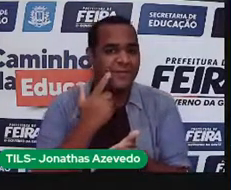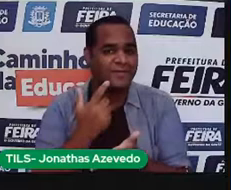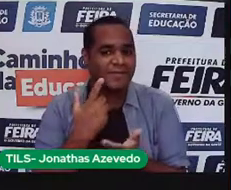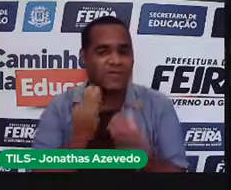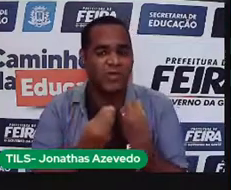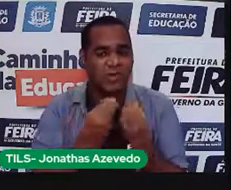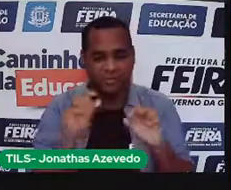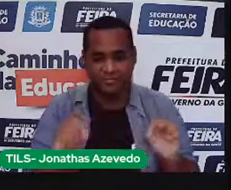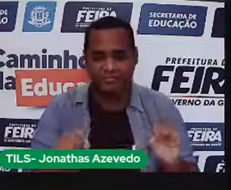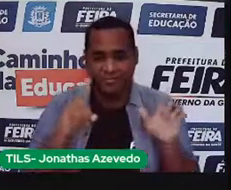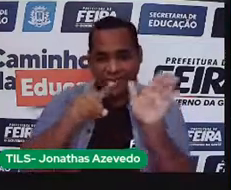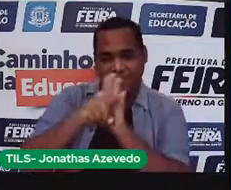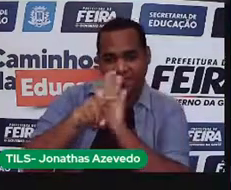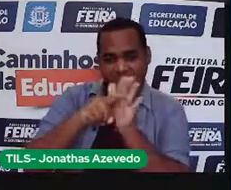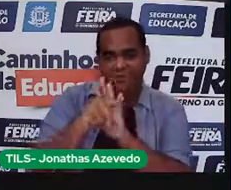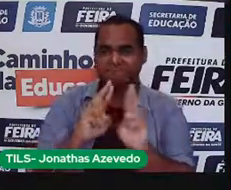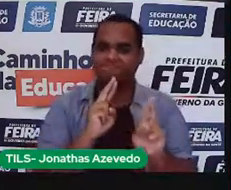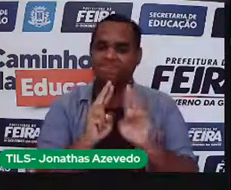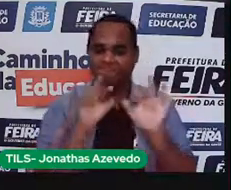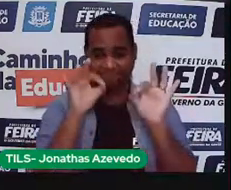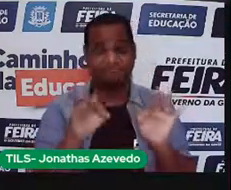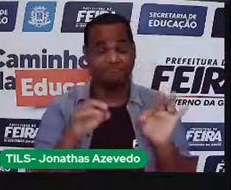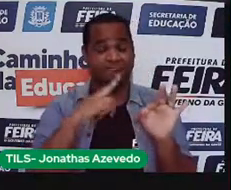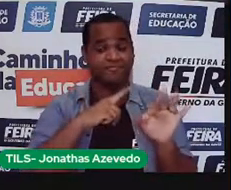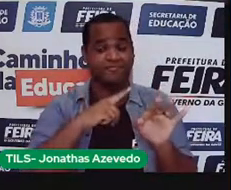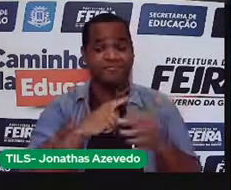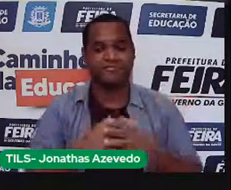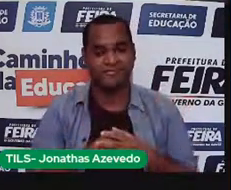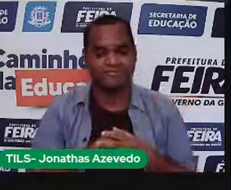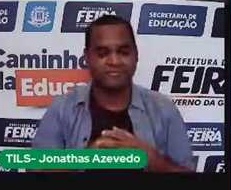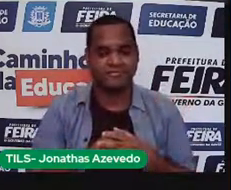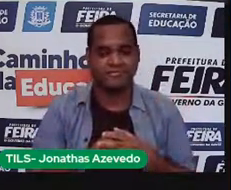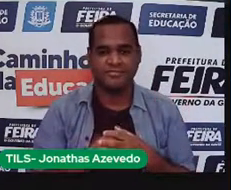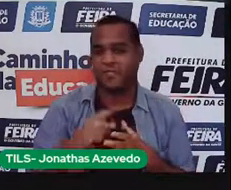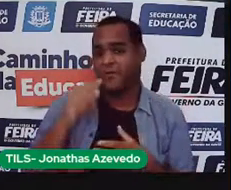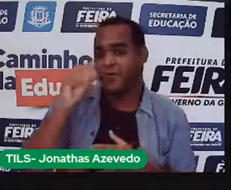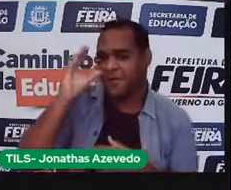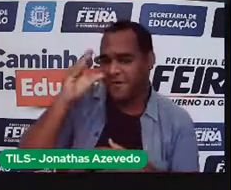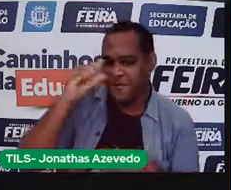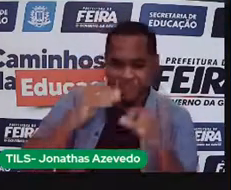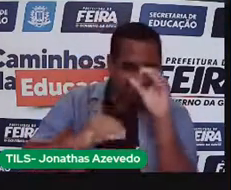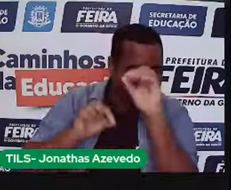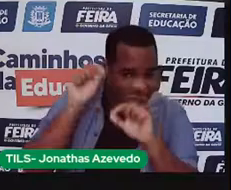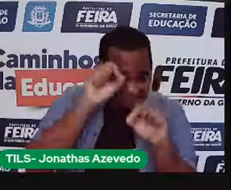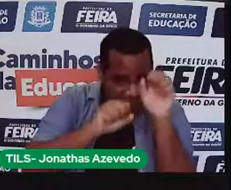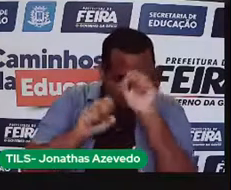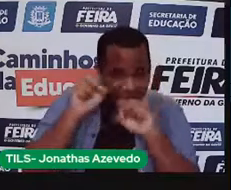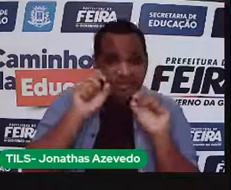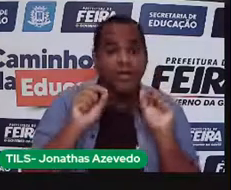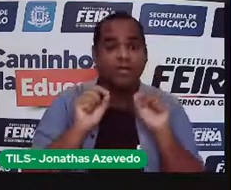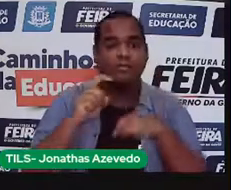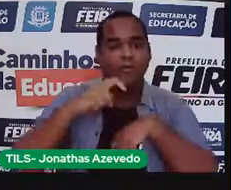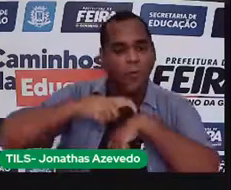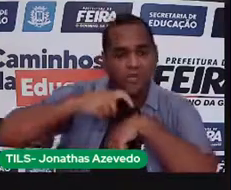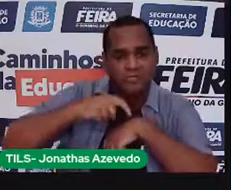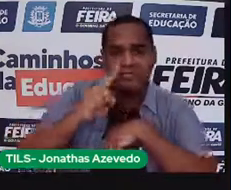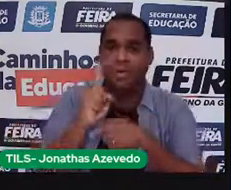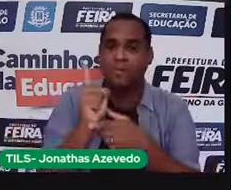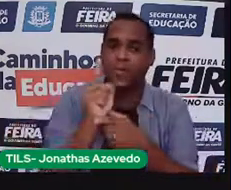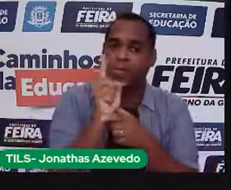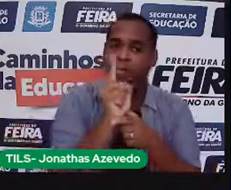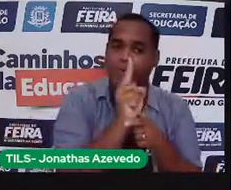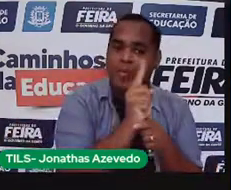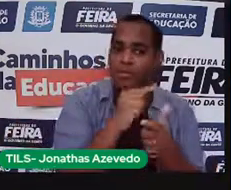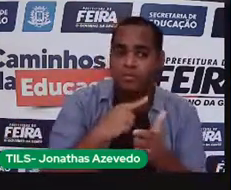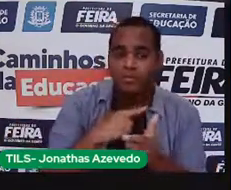E vai abrir o quiz. É aquele jogo de perguntas e respostas. Eu vou dar um spoilerzinho aí para vocês. Vocês vão ter um tempo para responder a pergunta que vai